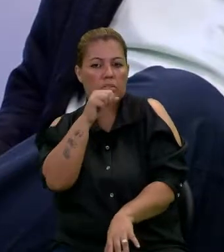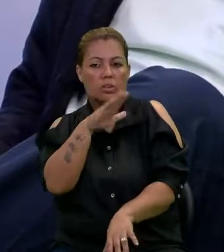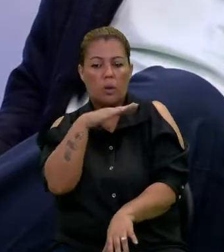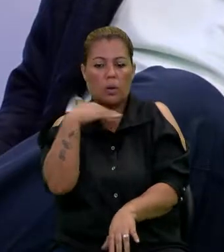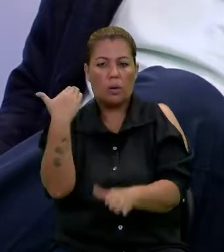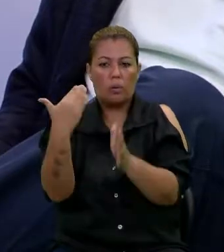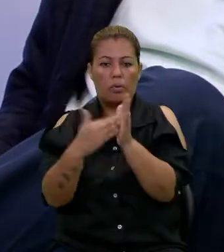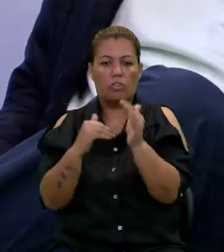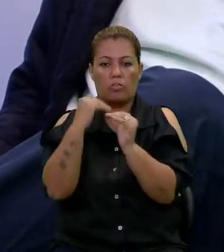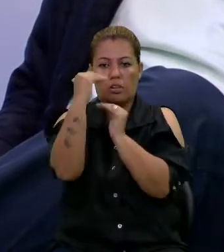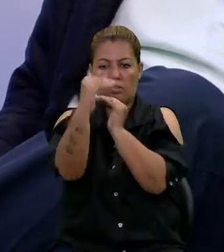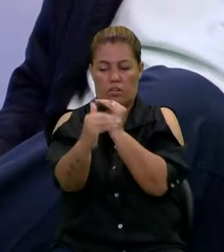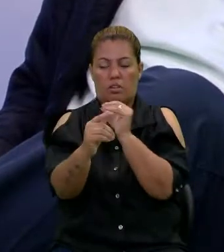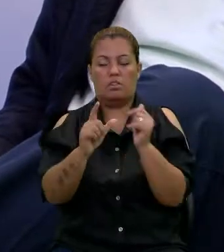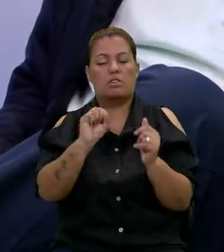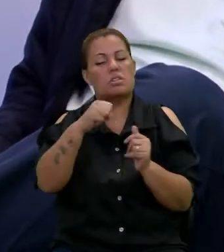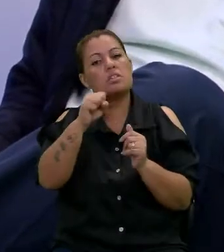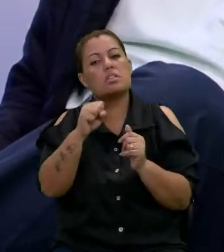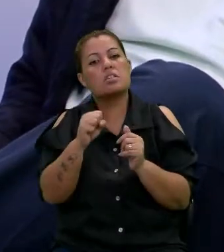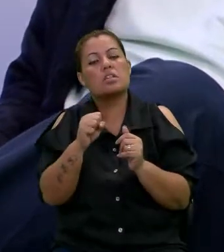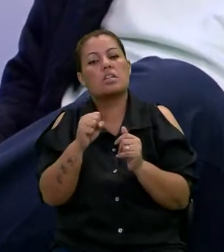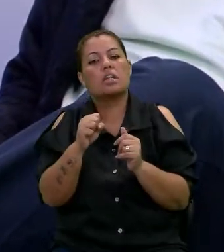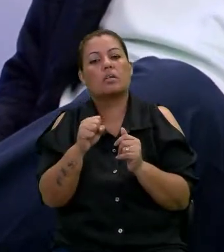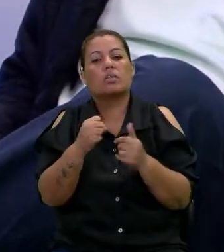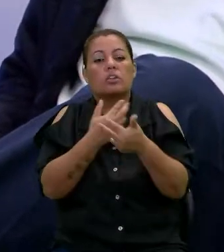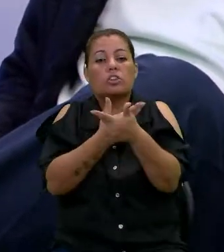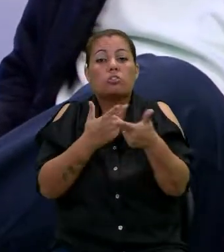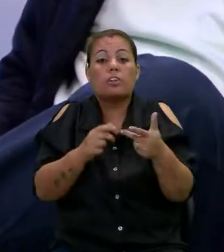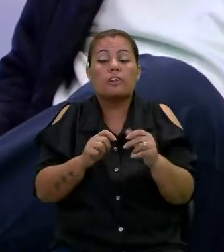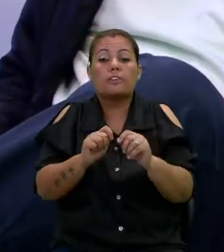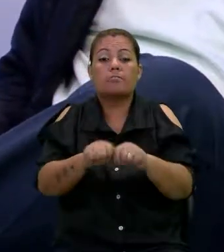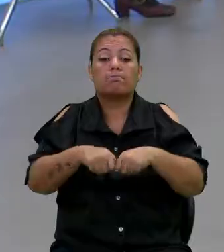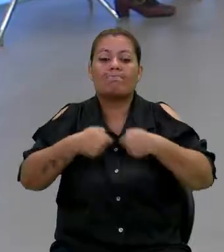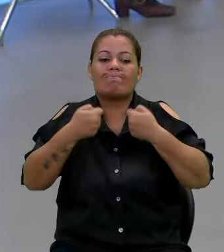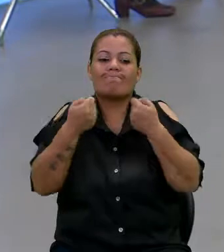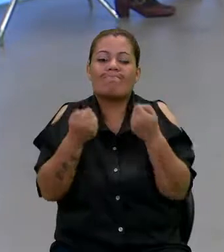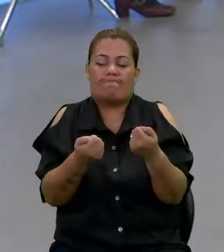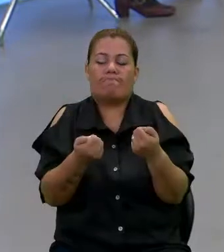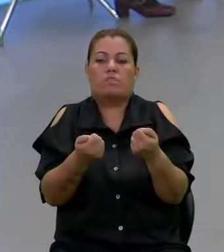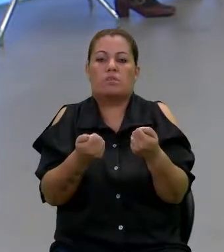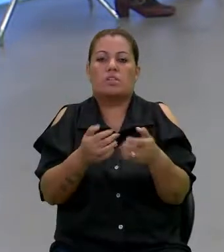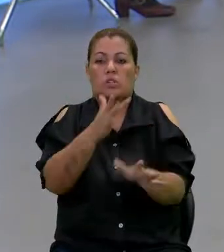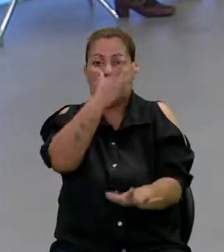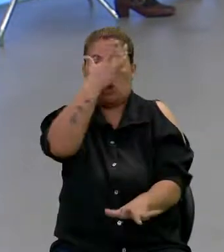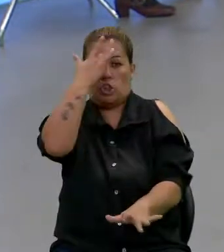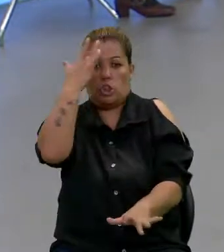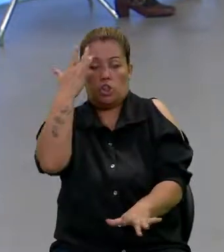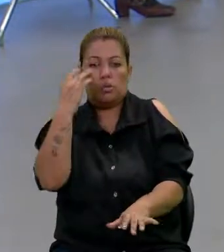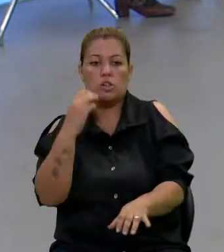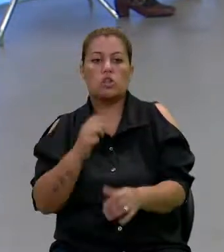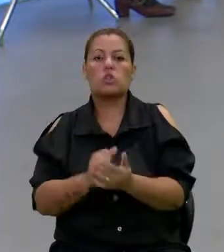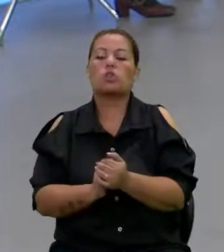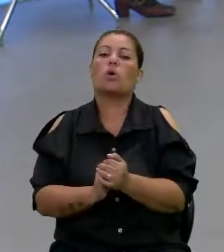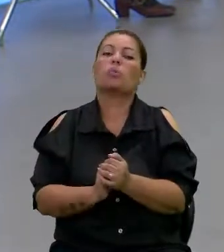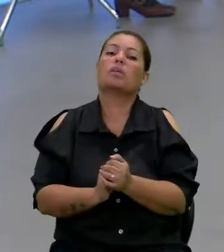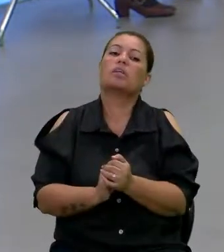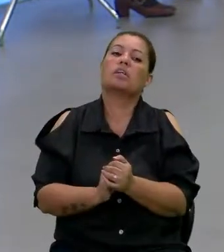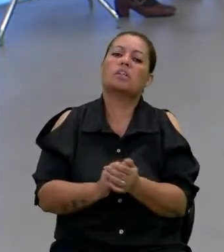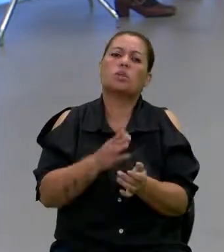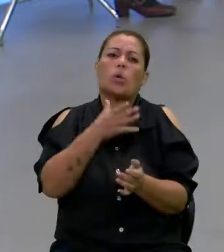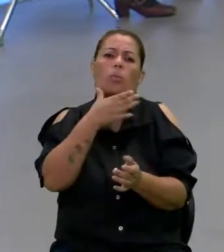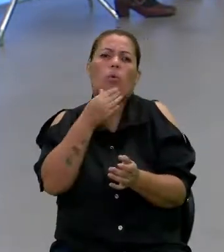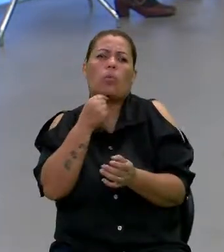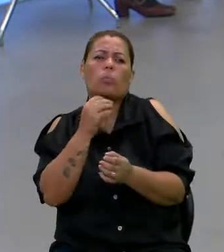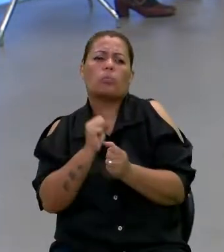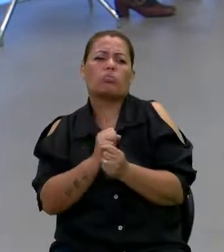Tivemos avanços? Tivemos avanços por conta de muita superação, sim. De pessoas como Aleijadinho, que